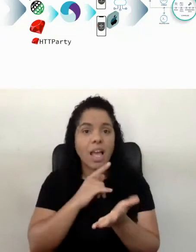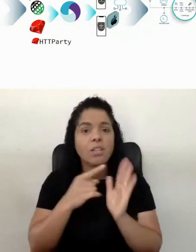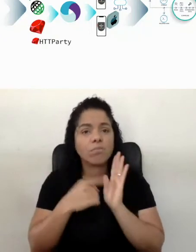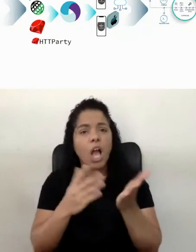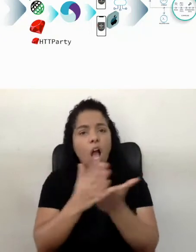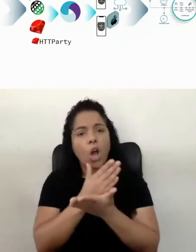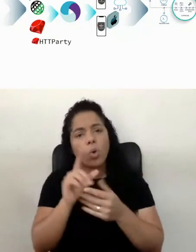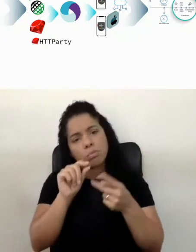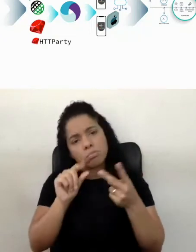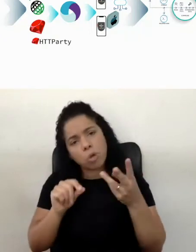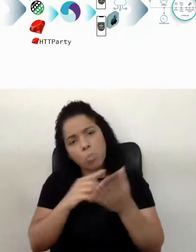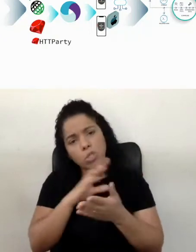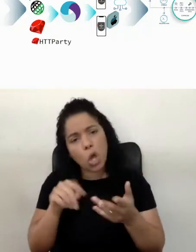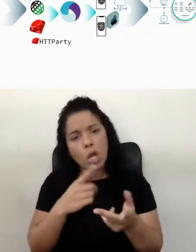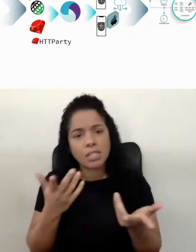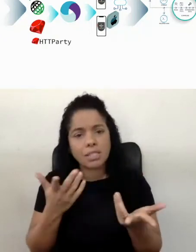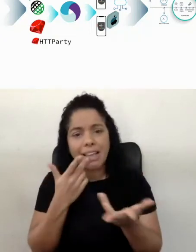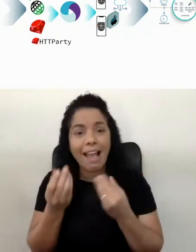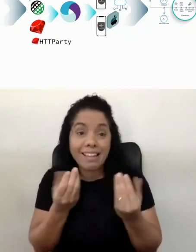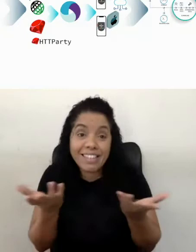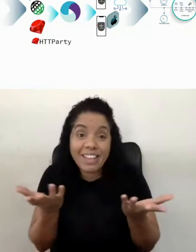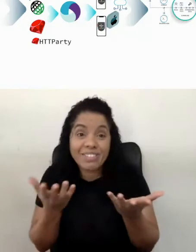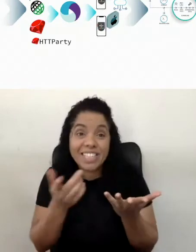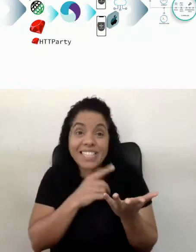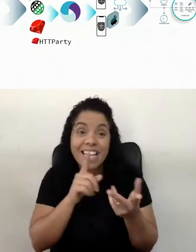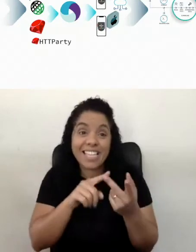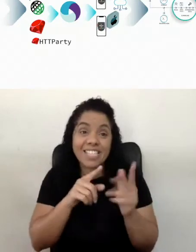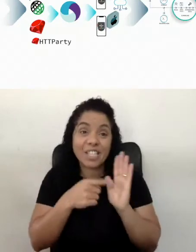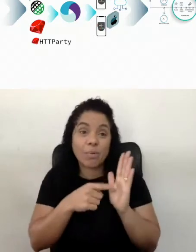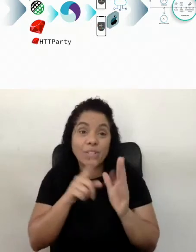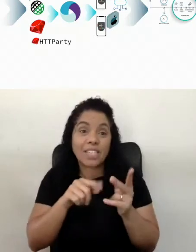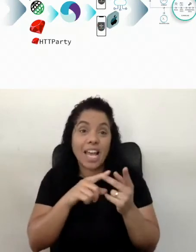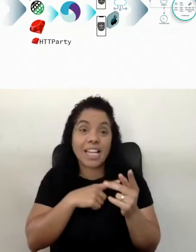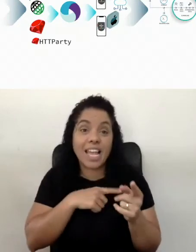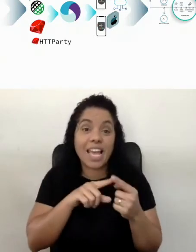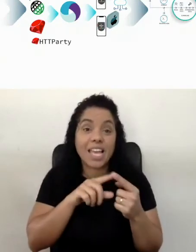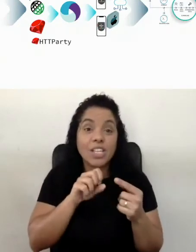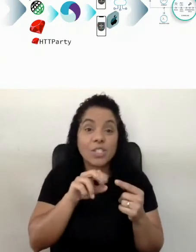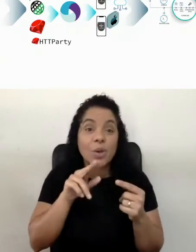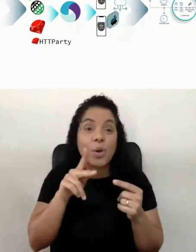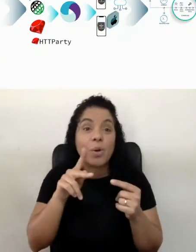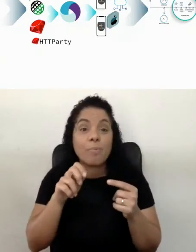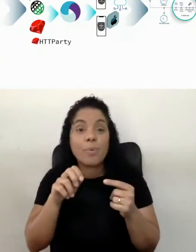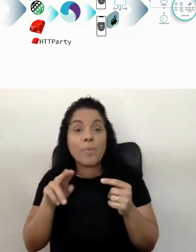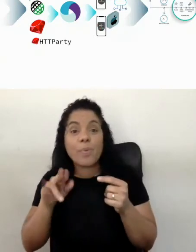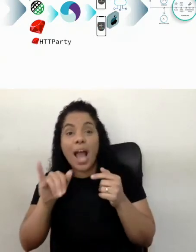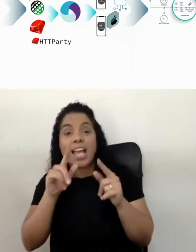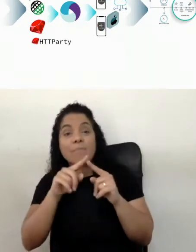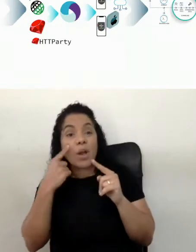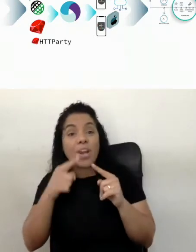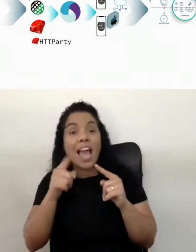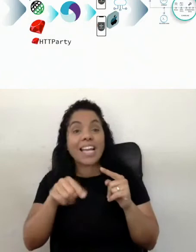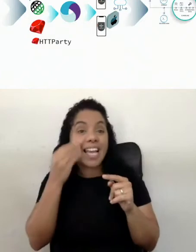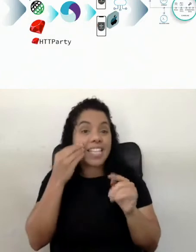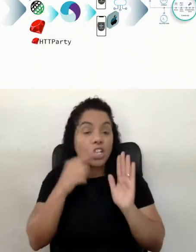opções, algumas, e aí não teve como fugir, né, de ferramental, mas quando sou eu puai, para poder fazer teste, olhar ali